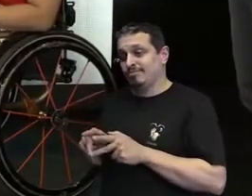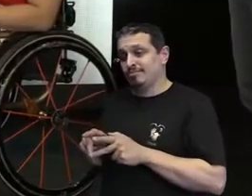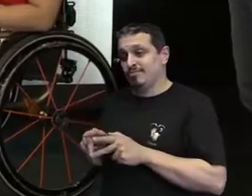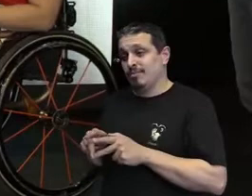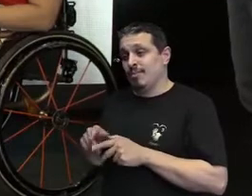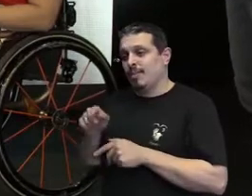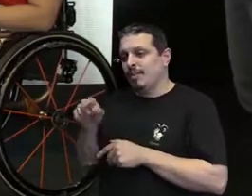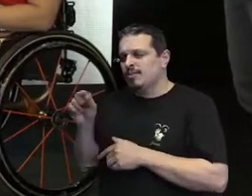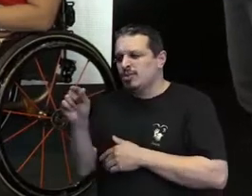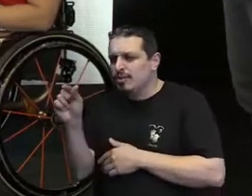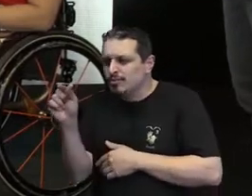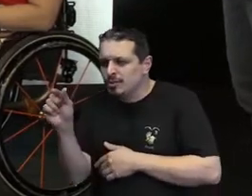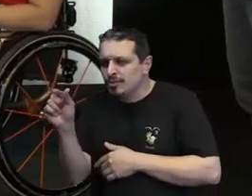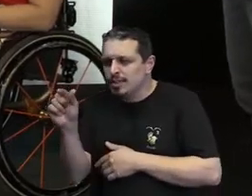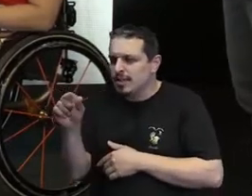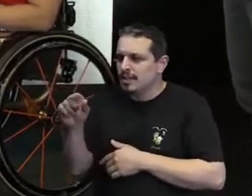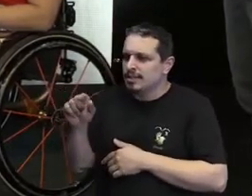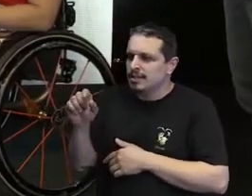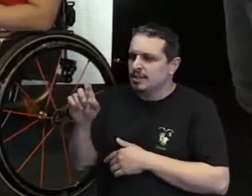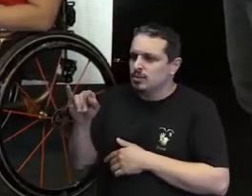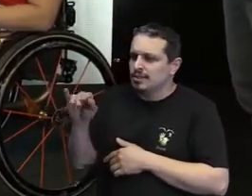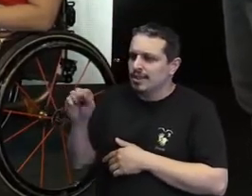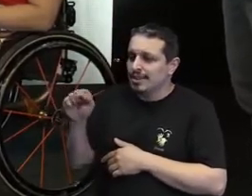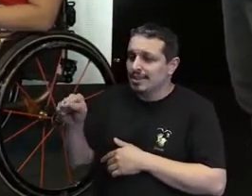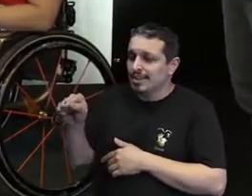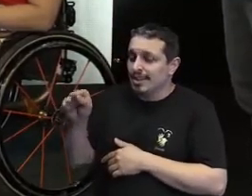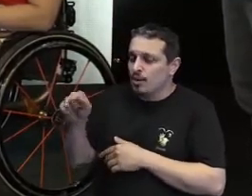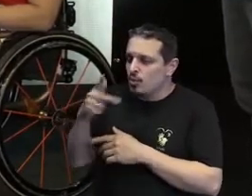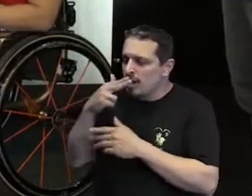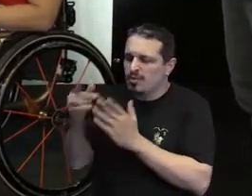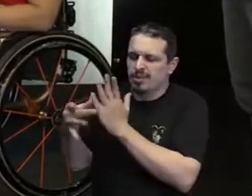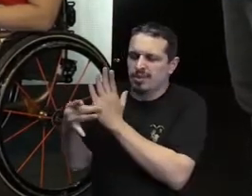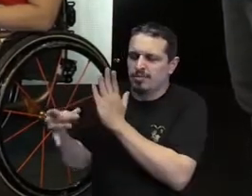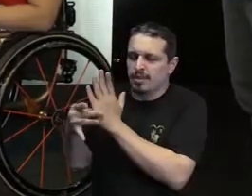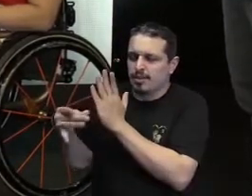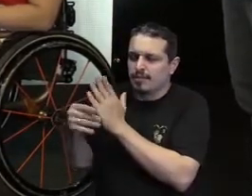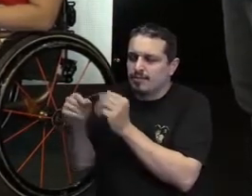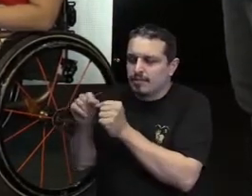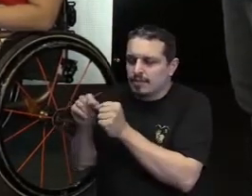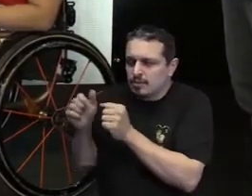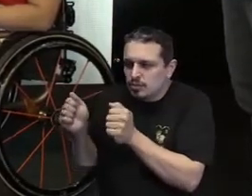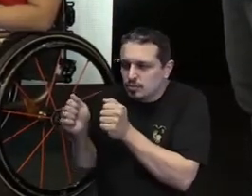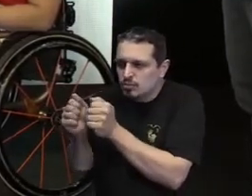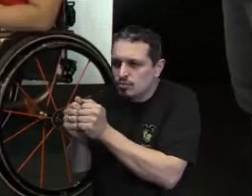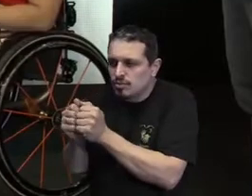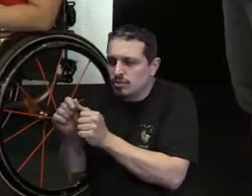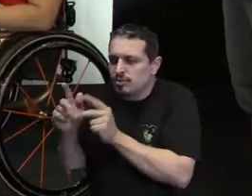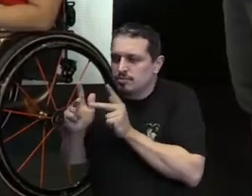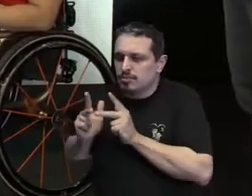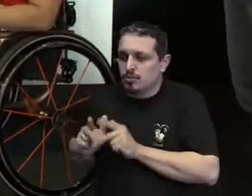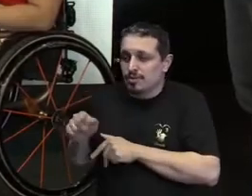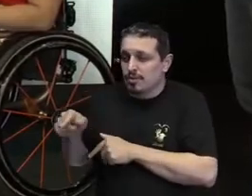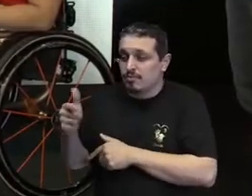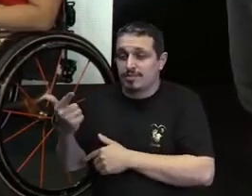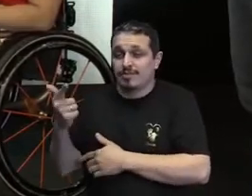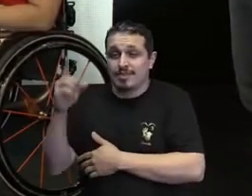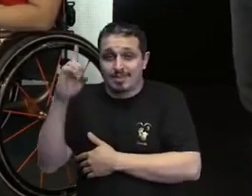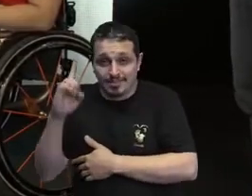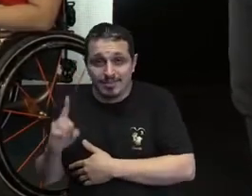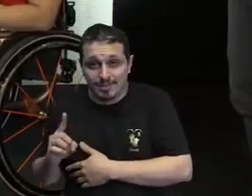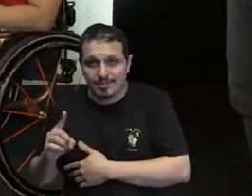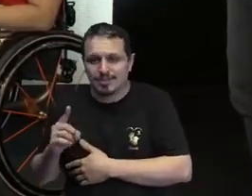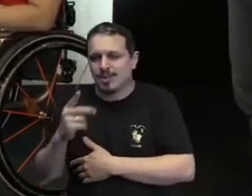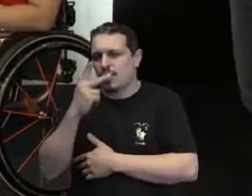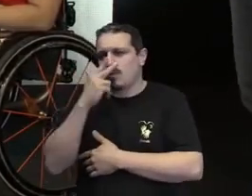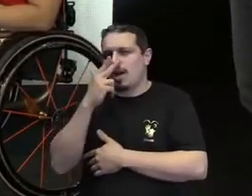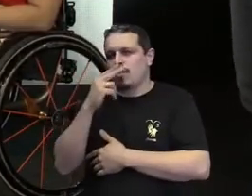pessoas que temos os mesmos potenciais que o Alex, que não tem deficiência, que o Guto, que tá aqui com a gente, que não tem deficiência. Eu gosto